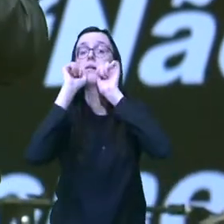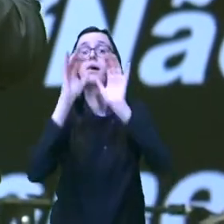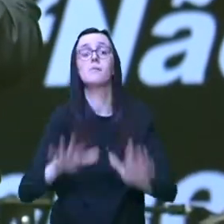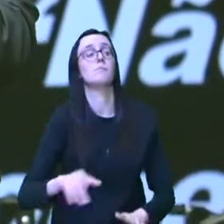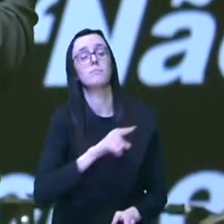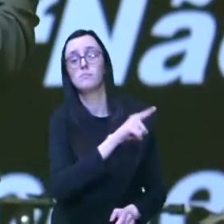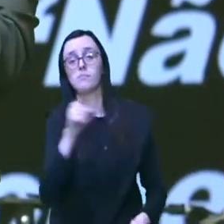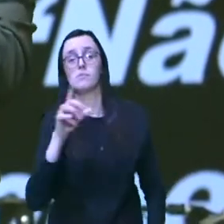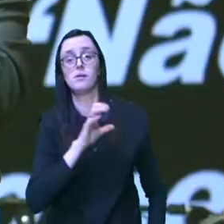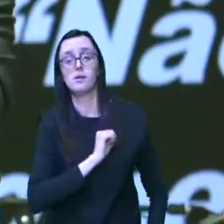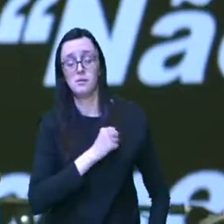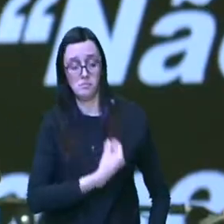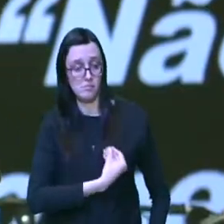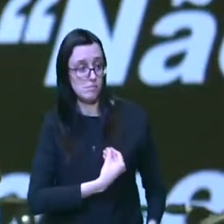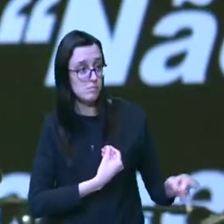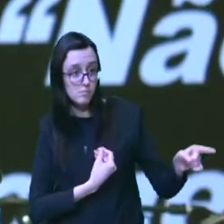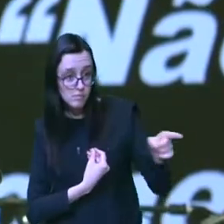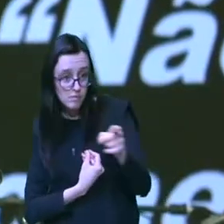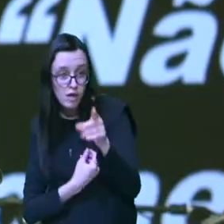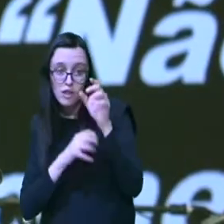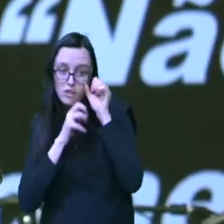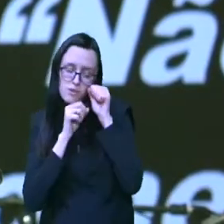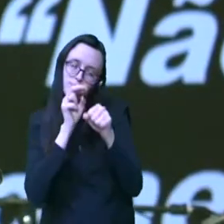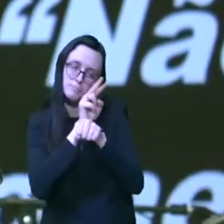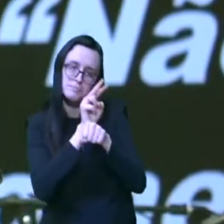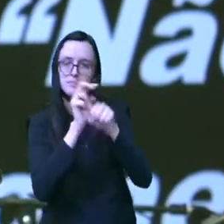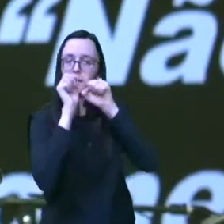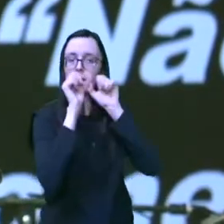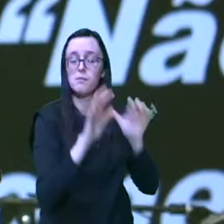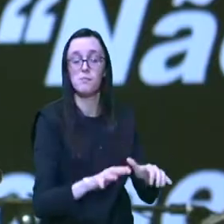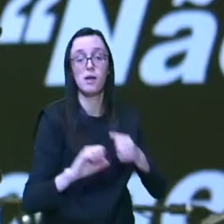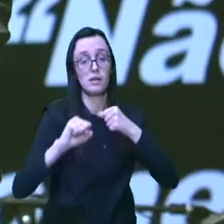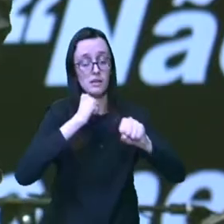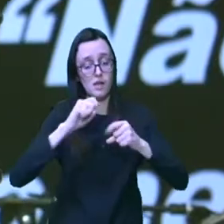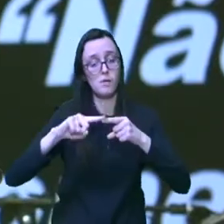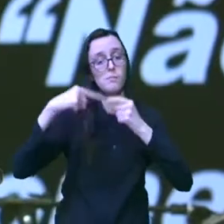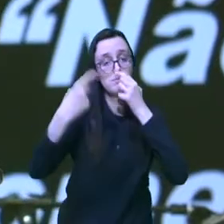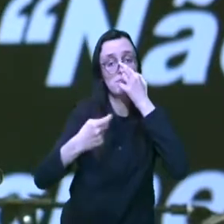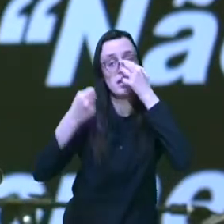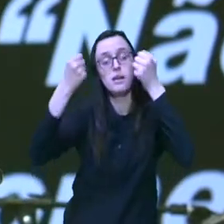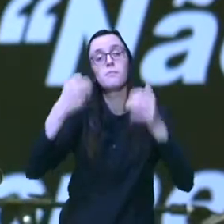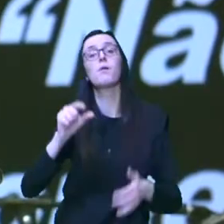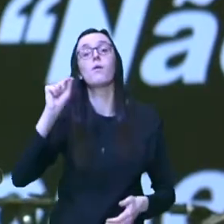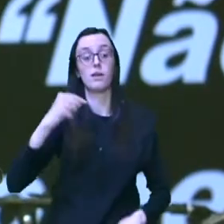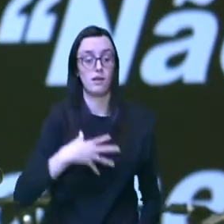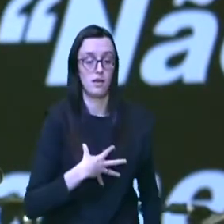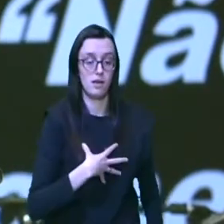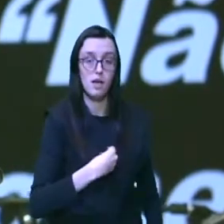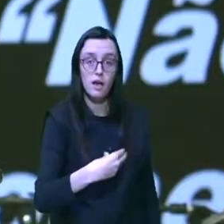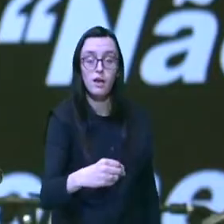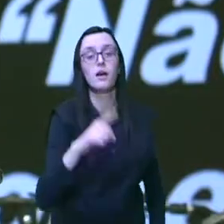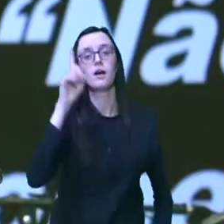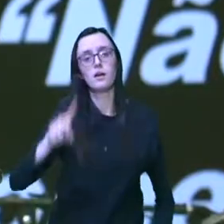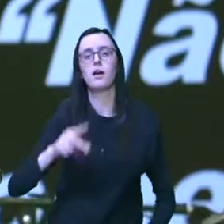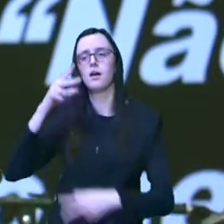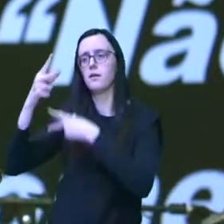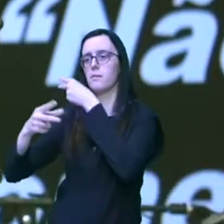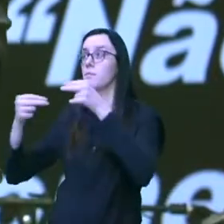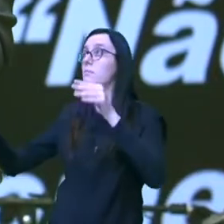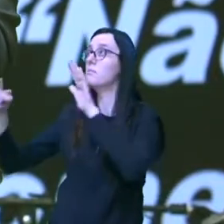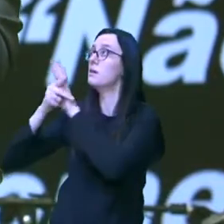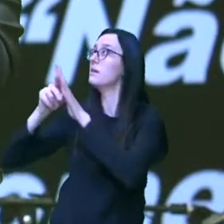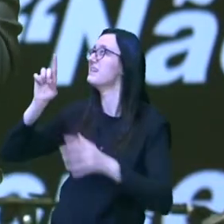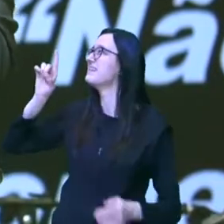amados enquanto dormem e a sequência desse Salmo vai dizer que os filhos são a herança do